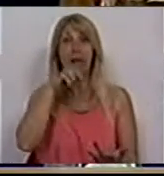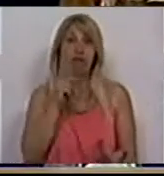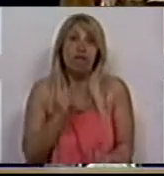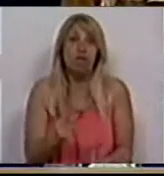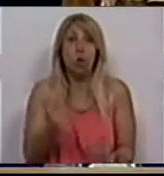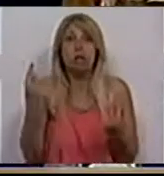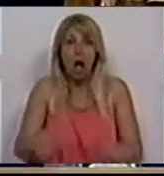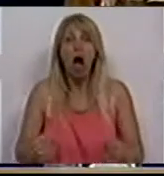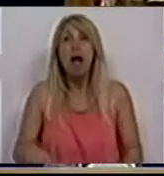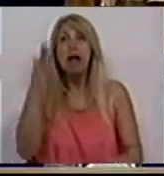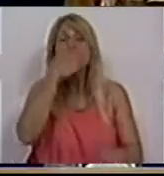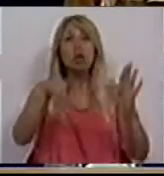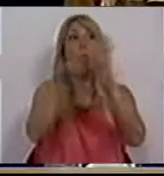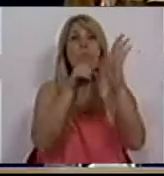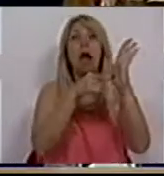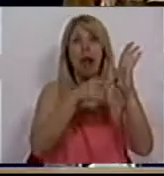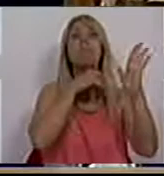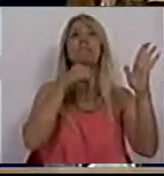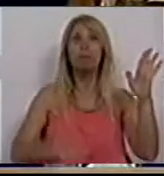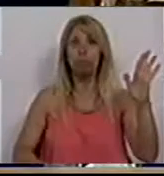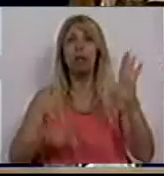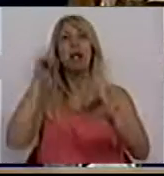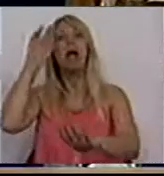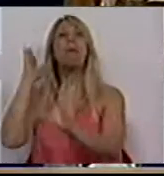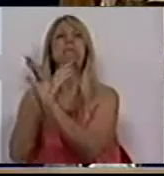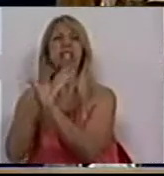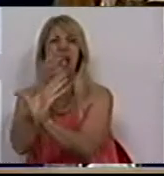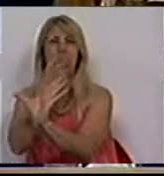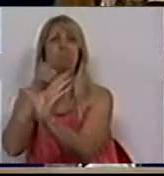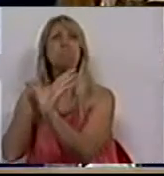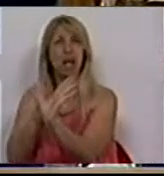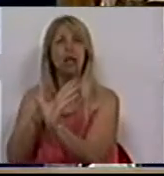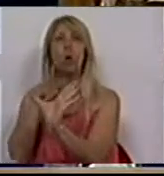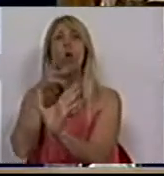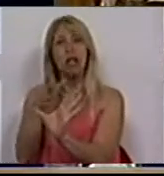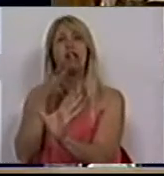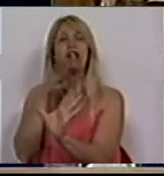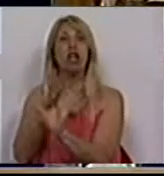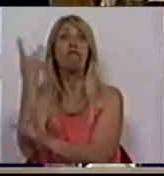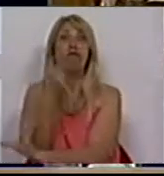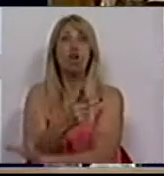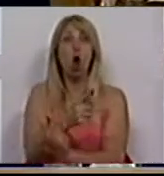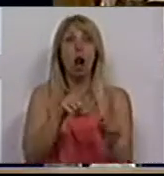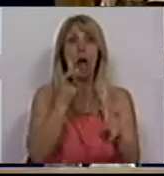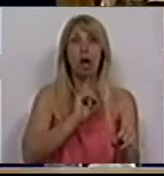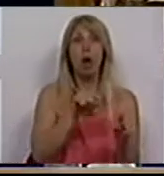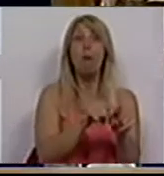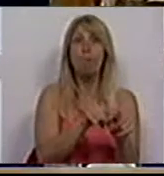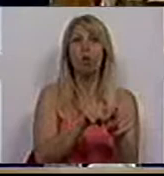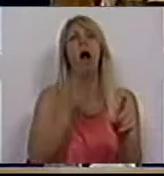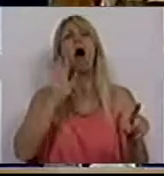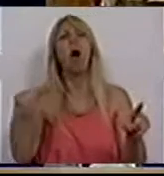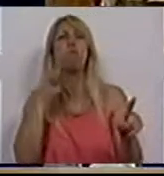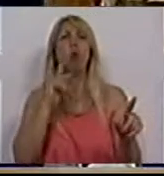permite que uma mulher é violada por um psiquiatra, absolva o psiquiatra porque este não foi violento o suficiente, será que esta lei faz sentido? Vamos